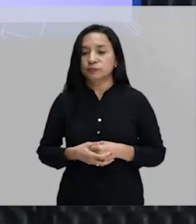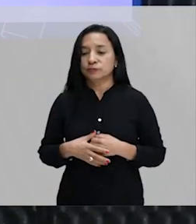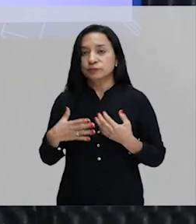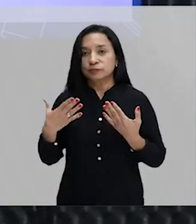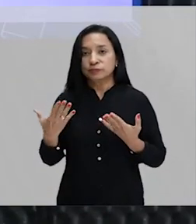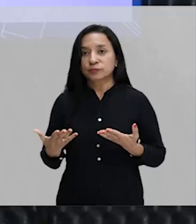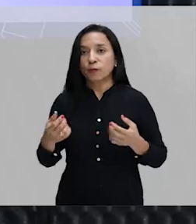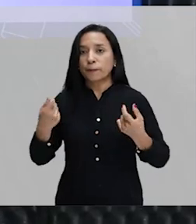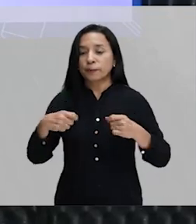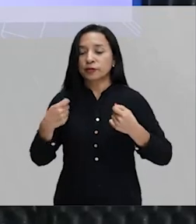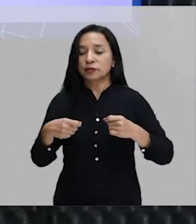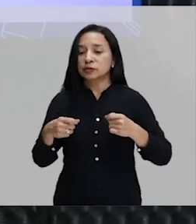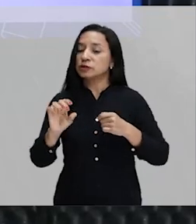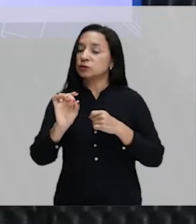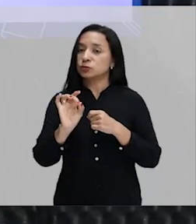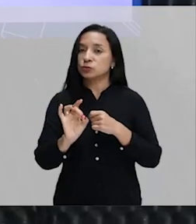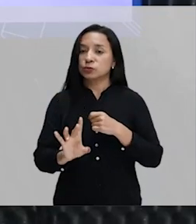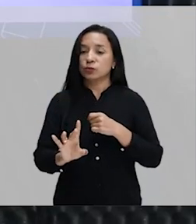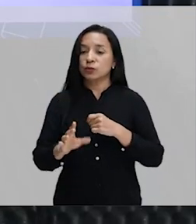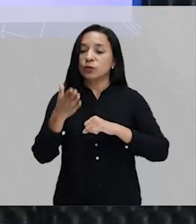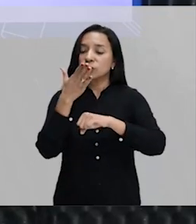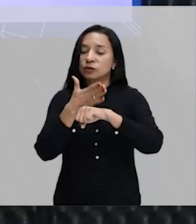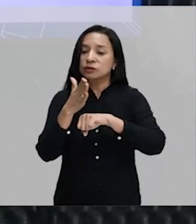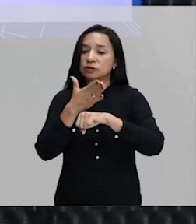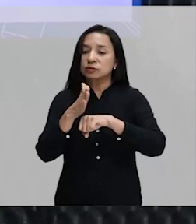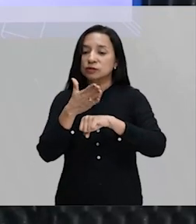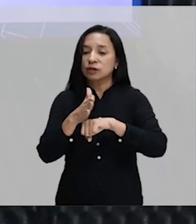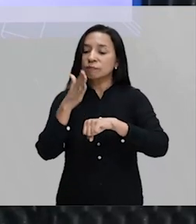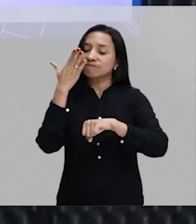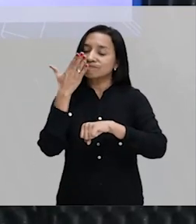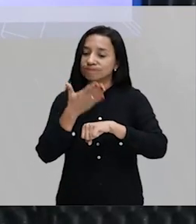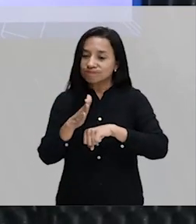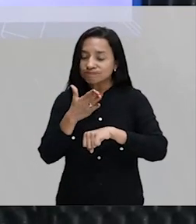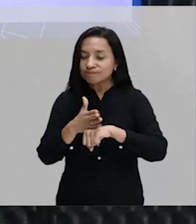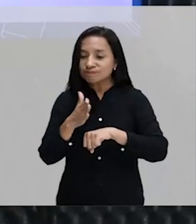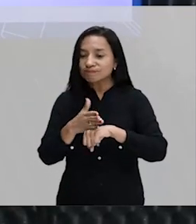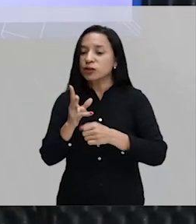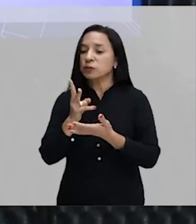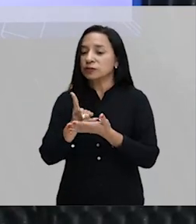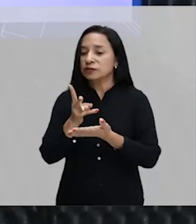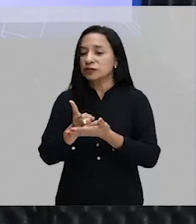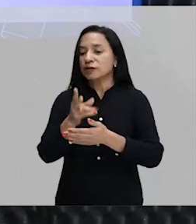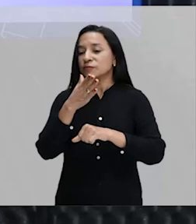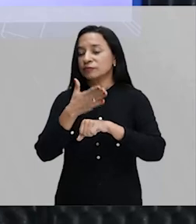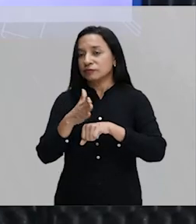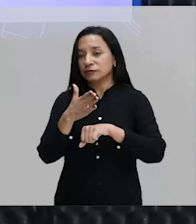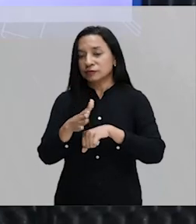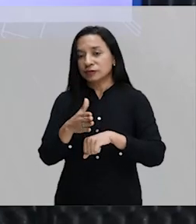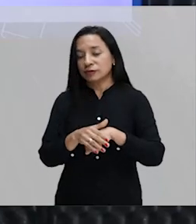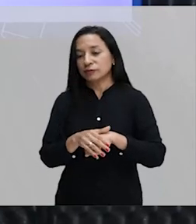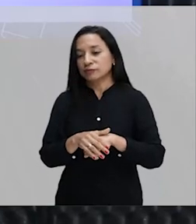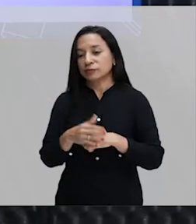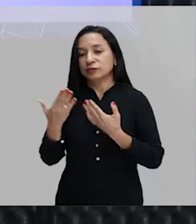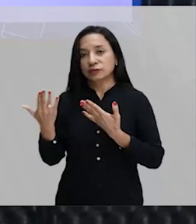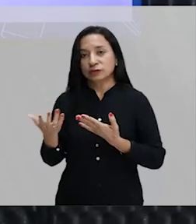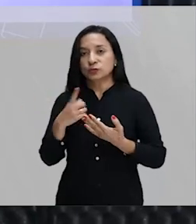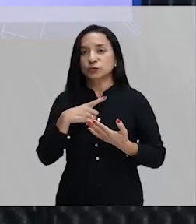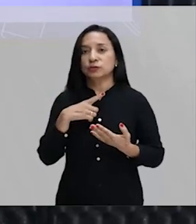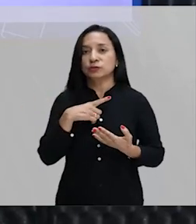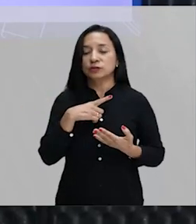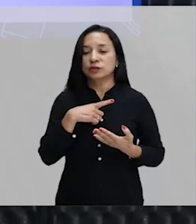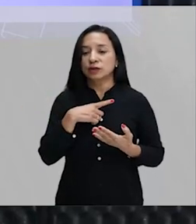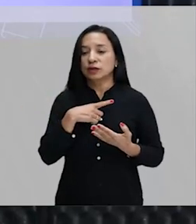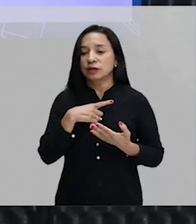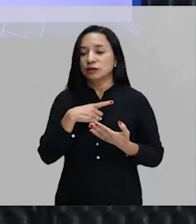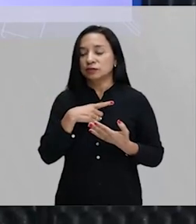você precisa apenas treinar treinar e treinar pra isso é que a gente tem uma